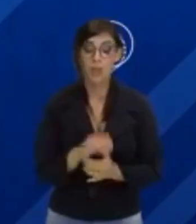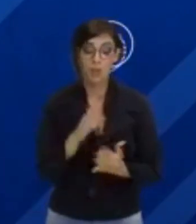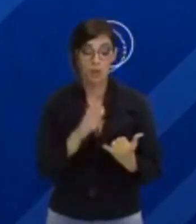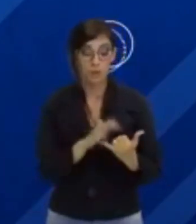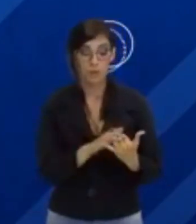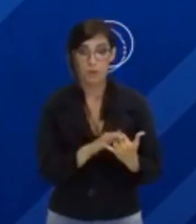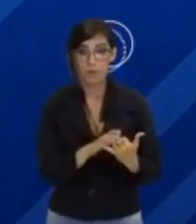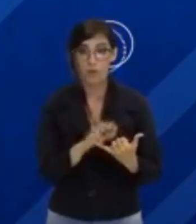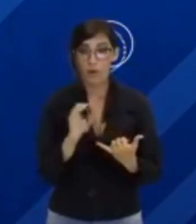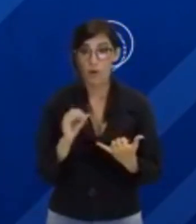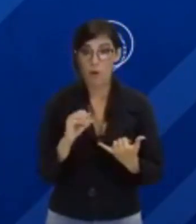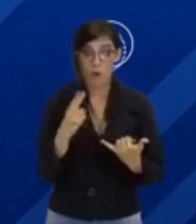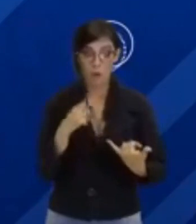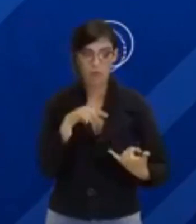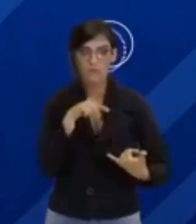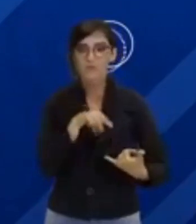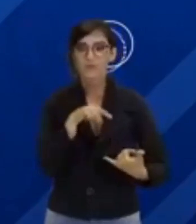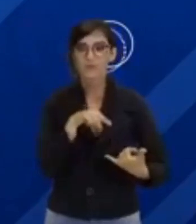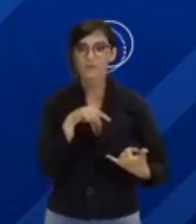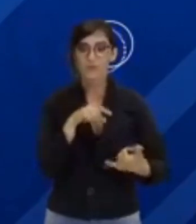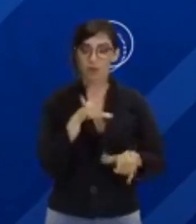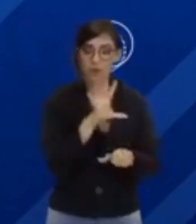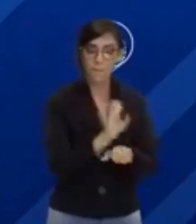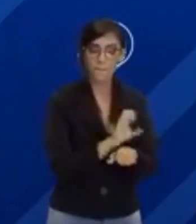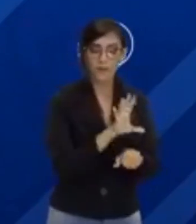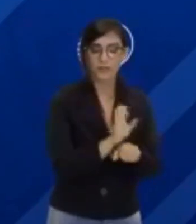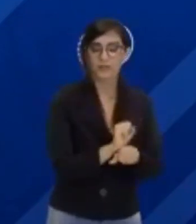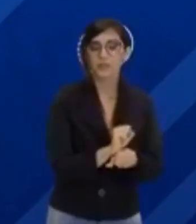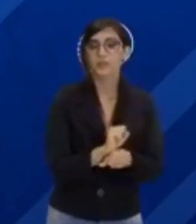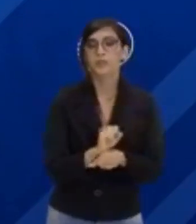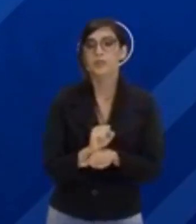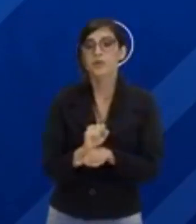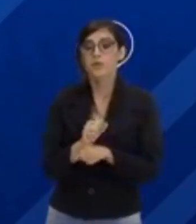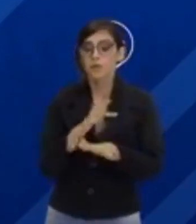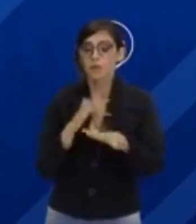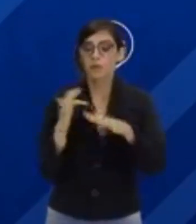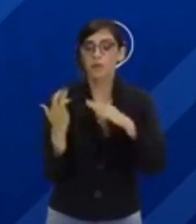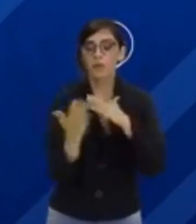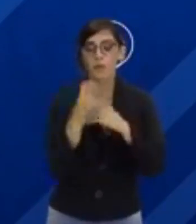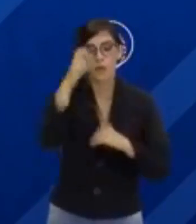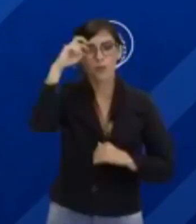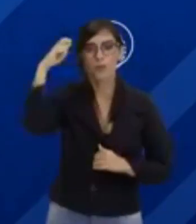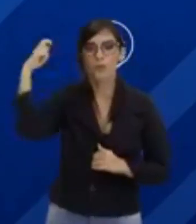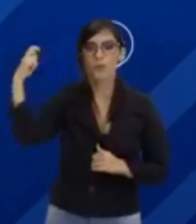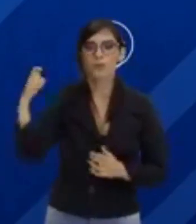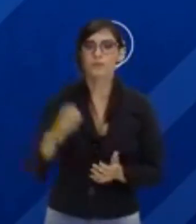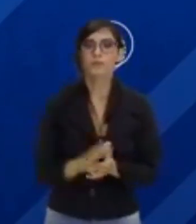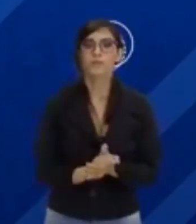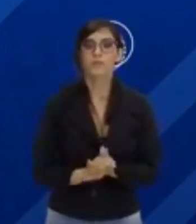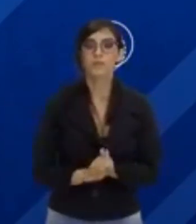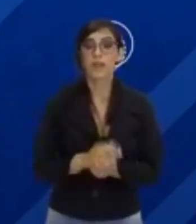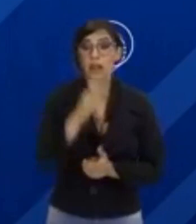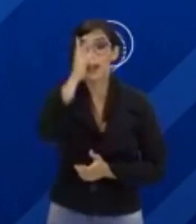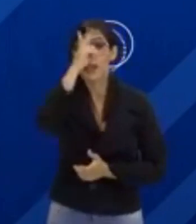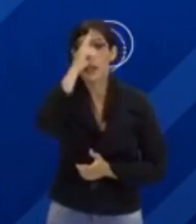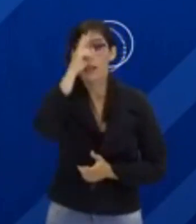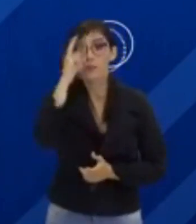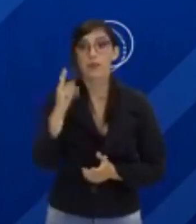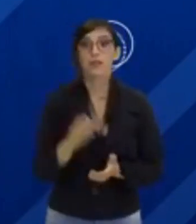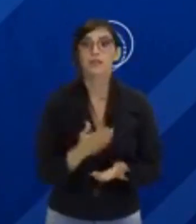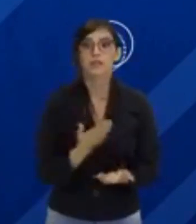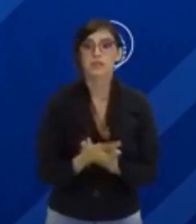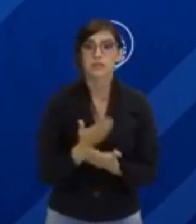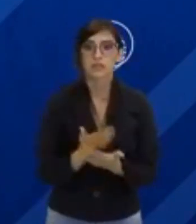ou também pelo seu celular baixando o aplicativo Cultura Rede de Comunicação. Lembre-se, nossas